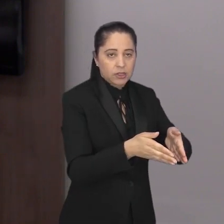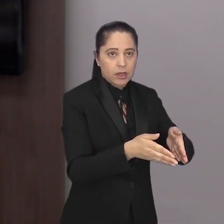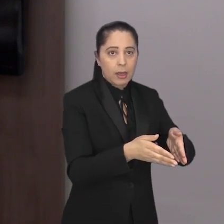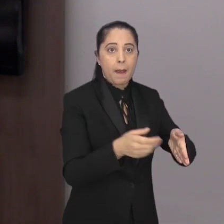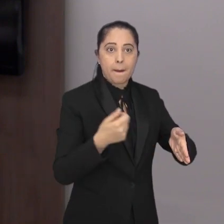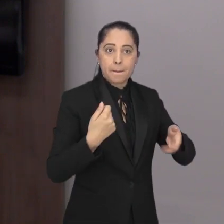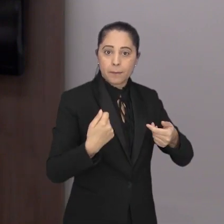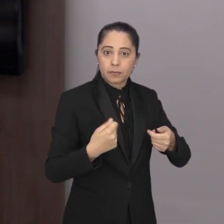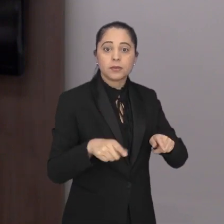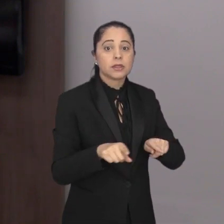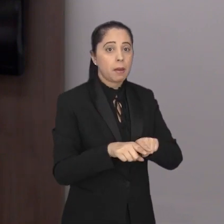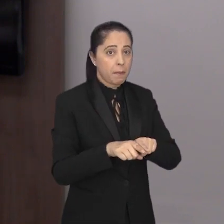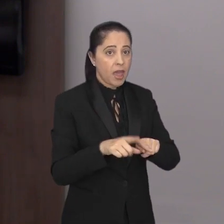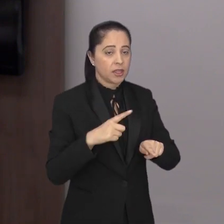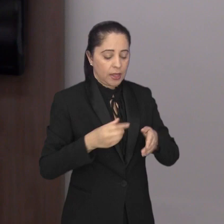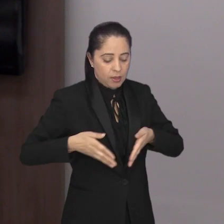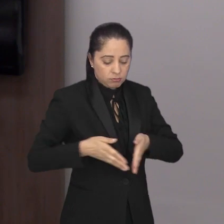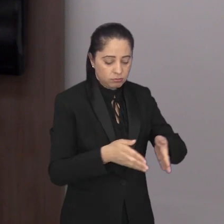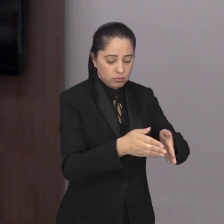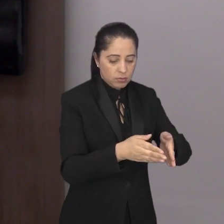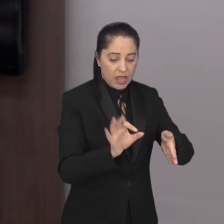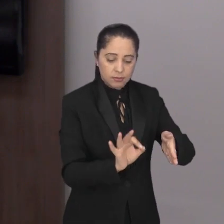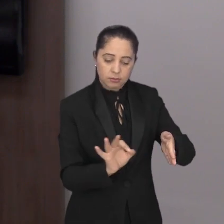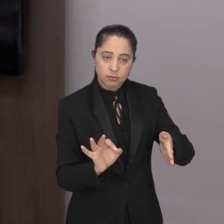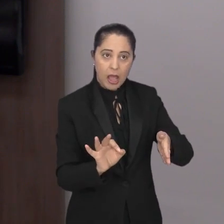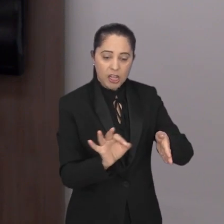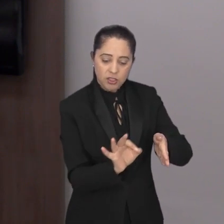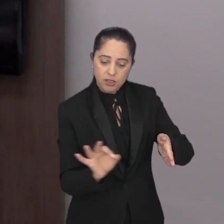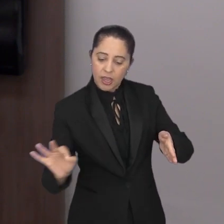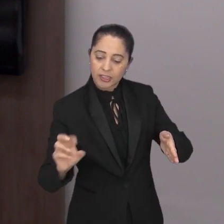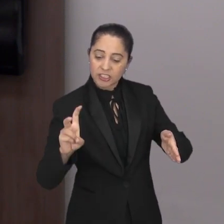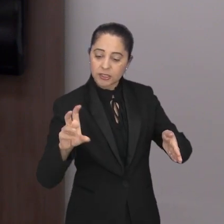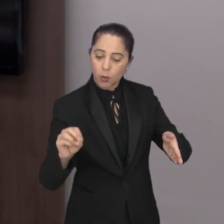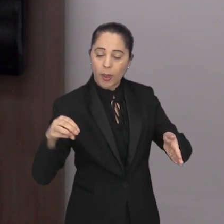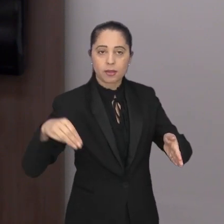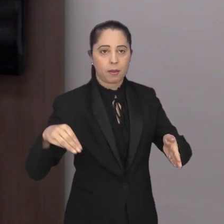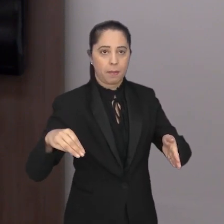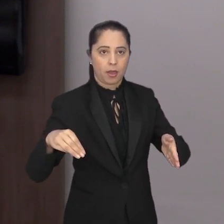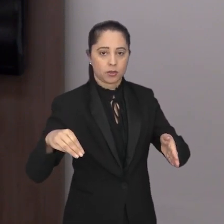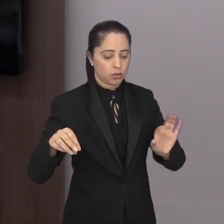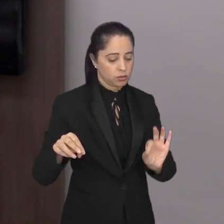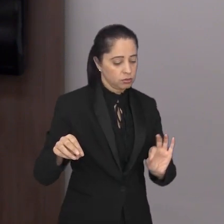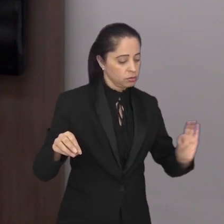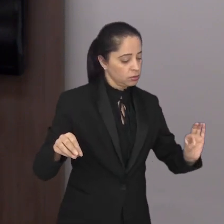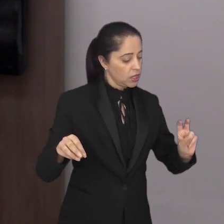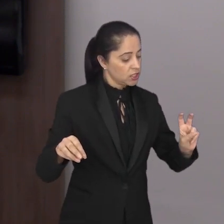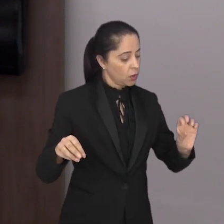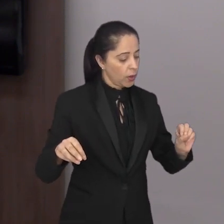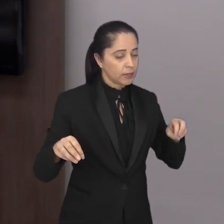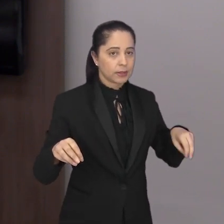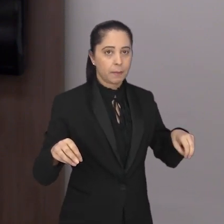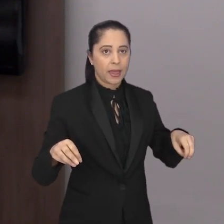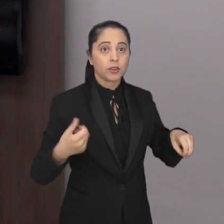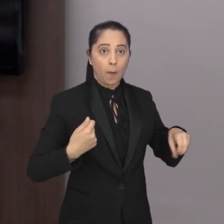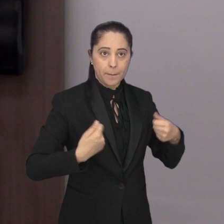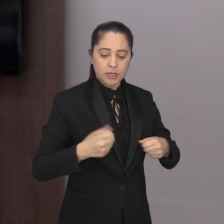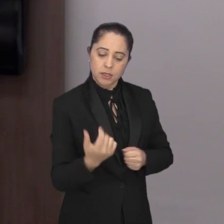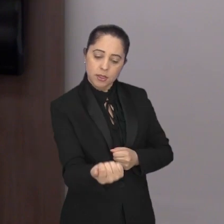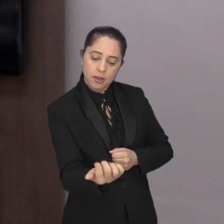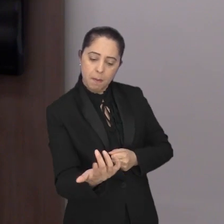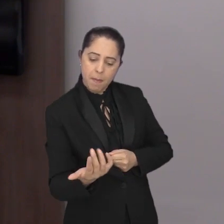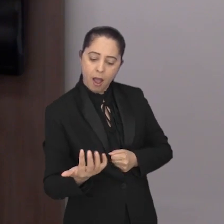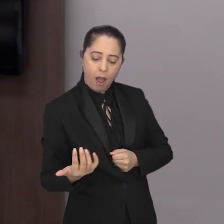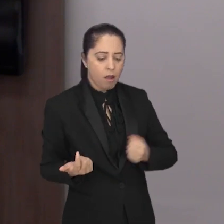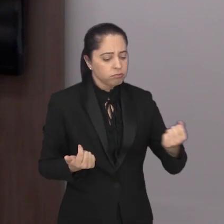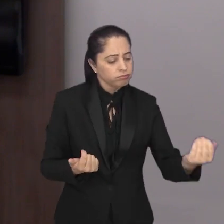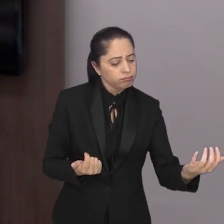ilha associada. Nas nascentes, nós temos um raio de 50 metros que deveria ter vegetação natural, que a chama de vegetação nativa, uma área que deveria